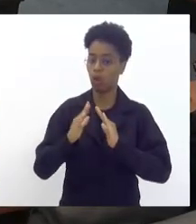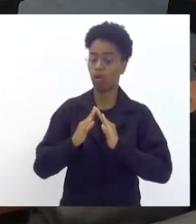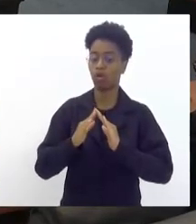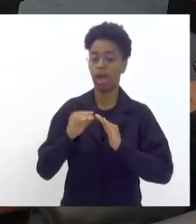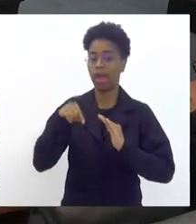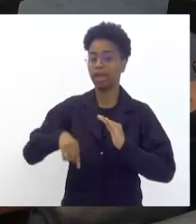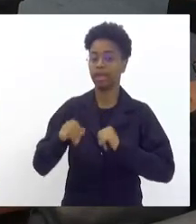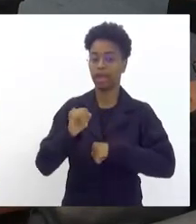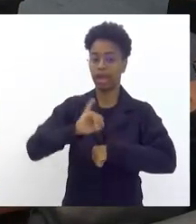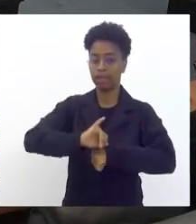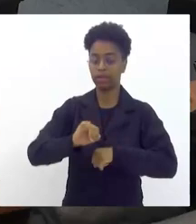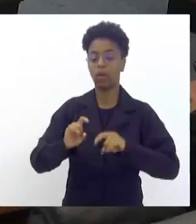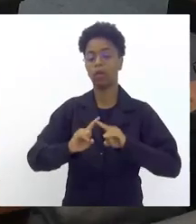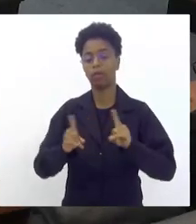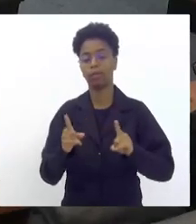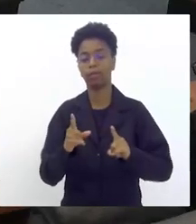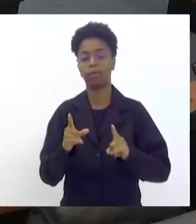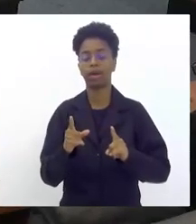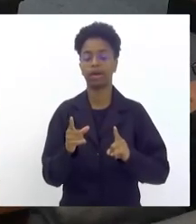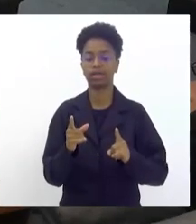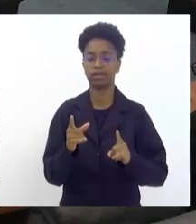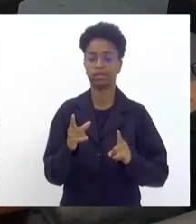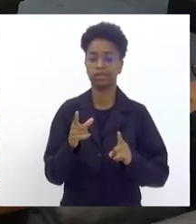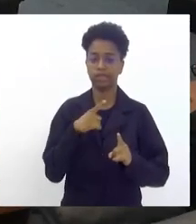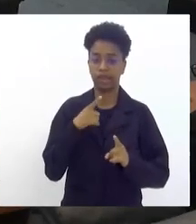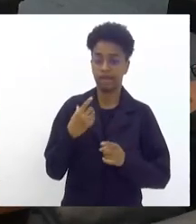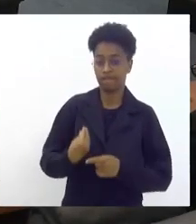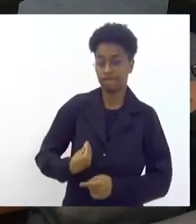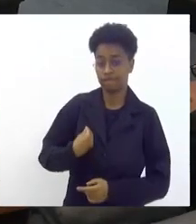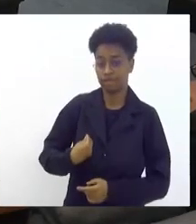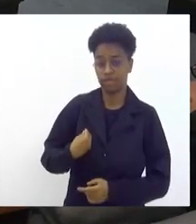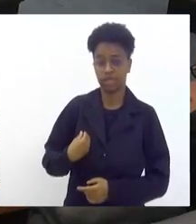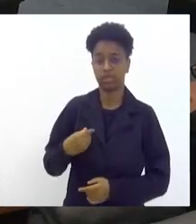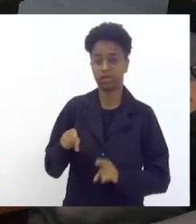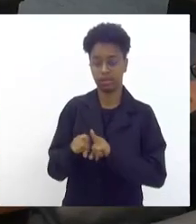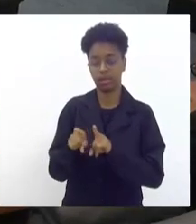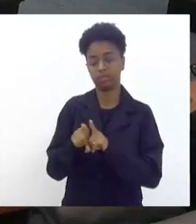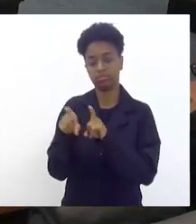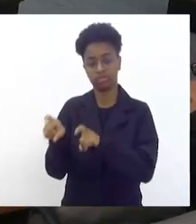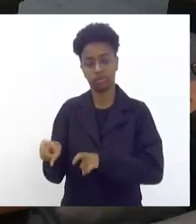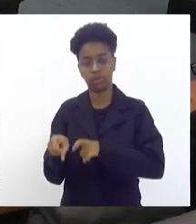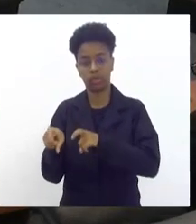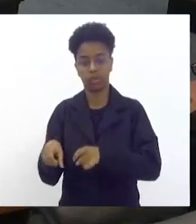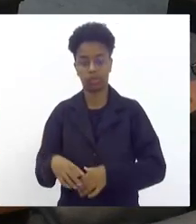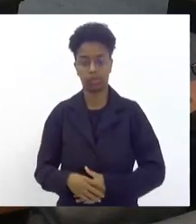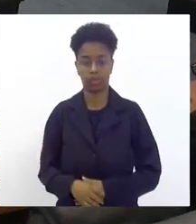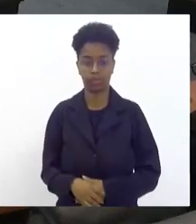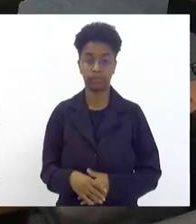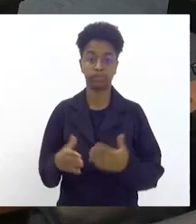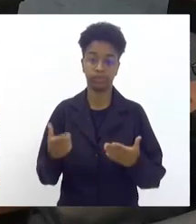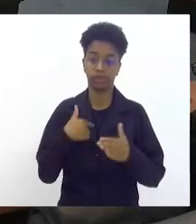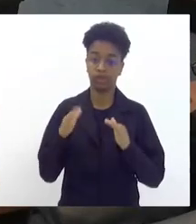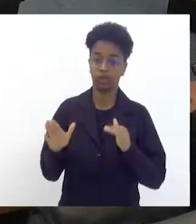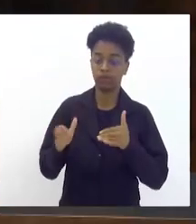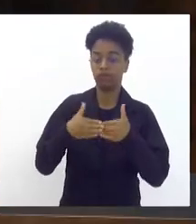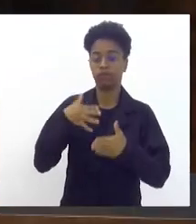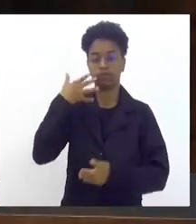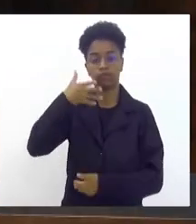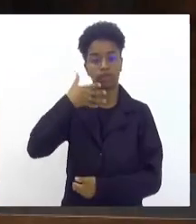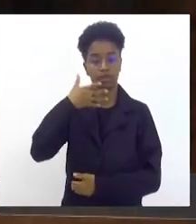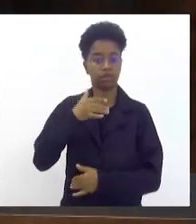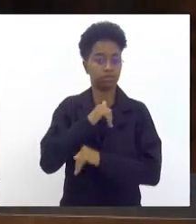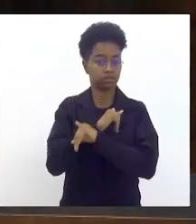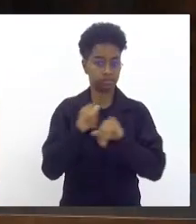Rio de Janeiro mas tenho a minha vida política por todo o interior do estado também então termino aqui a minha fala dizendo o seguinte